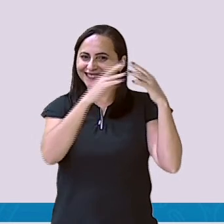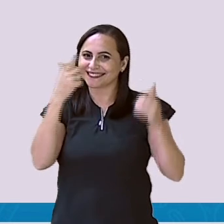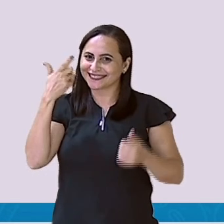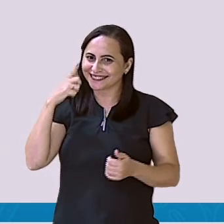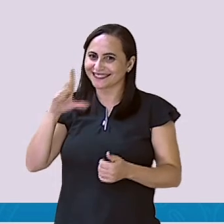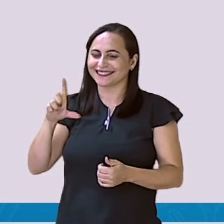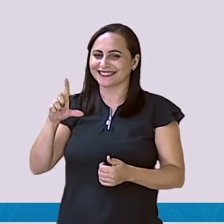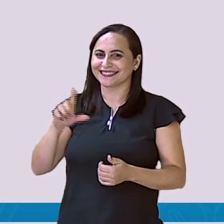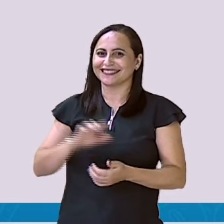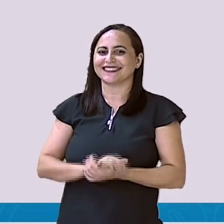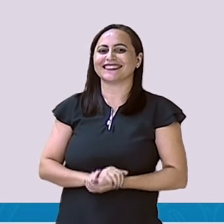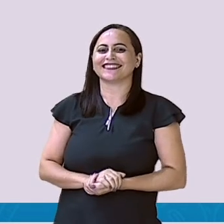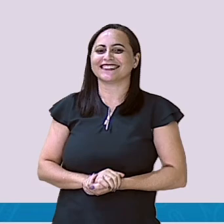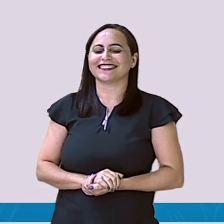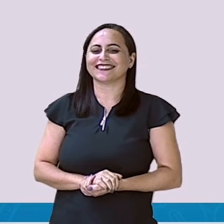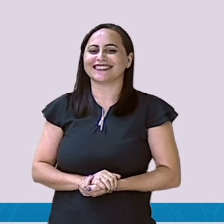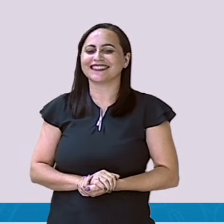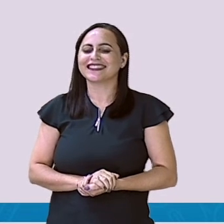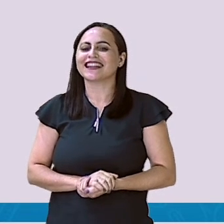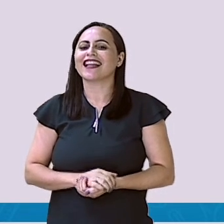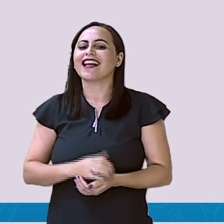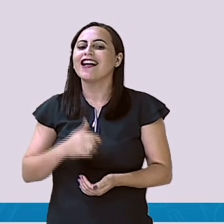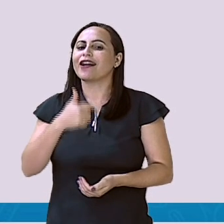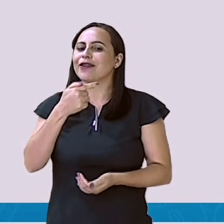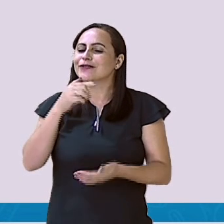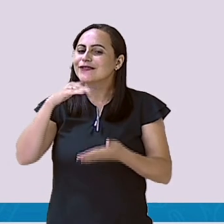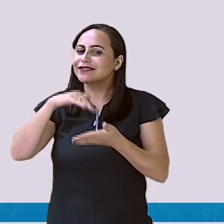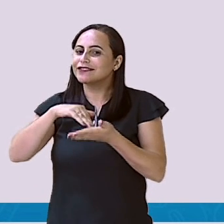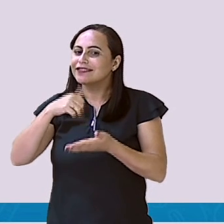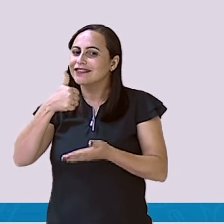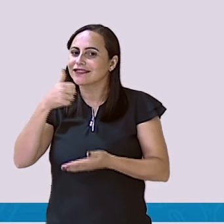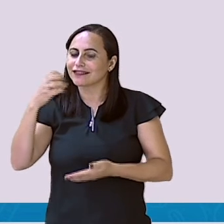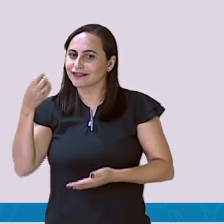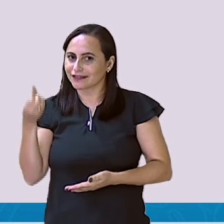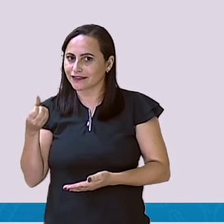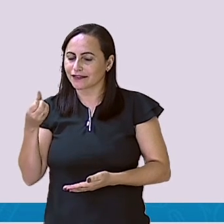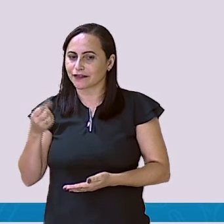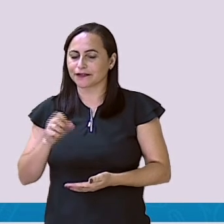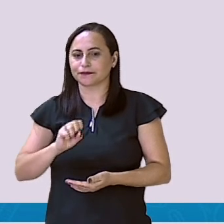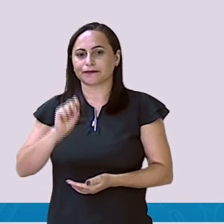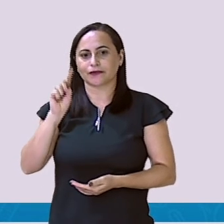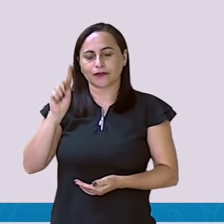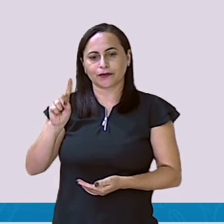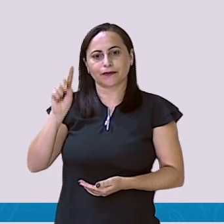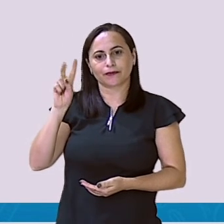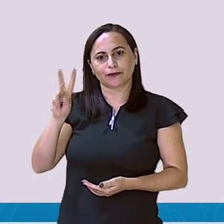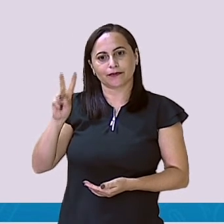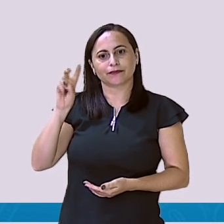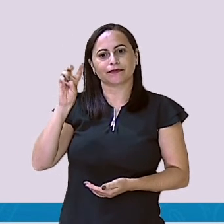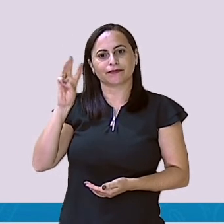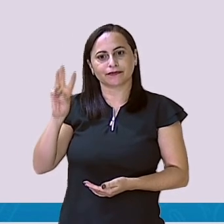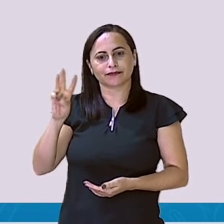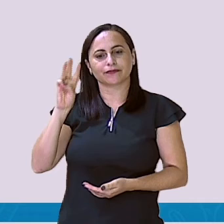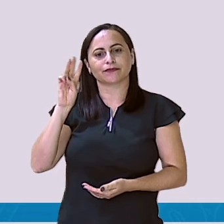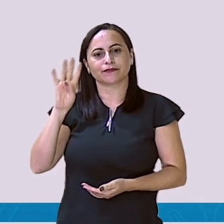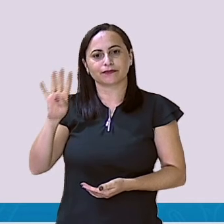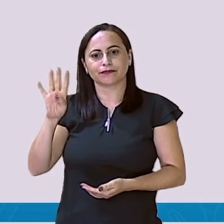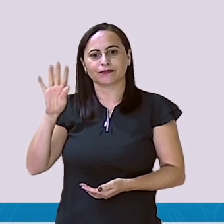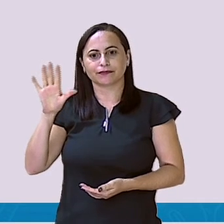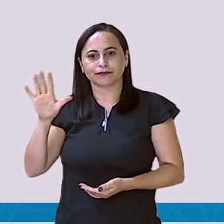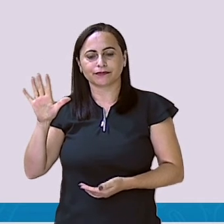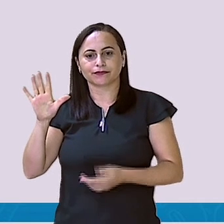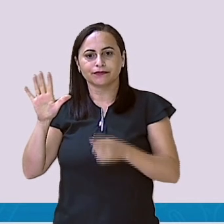de novo. Vamos contar do 7 até chegar a 16. 7. 8, 9, 10,